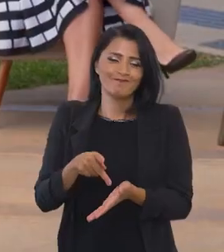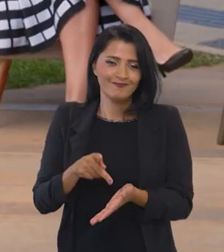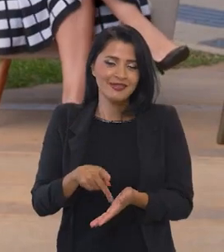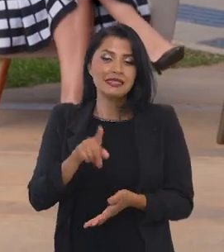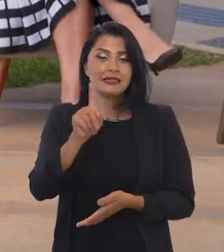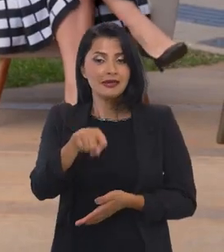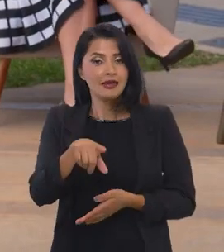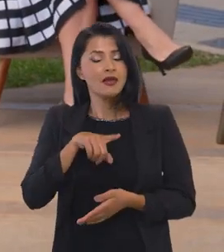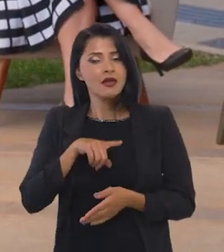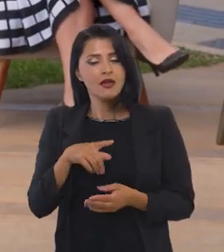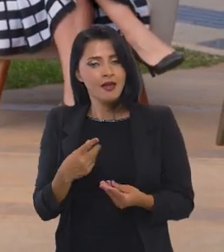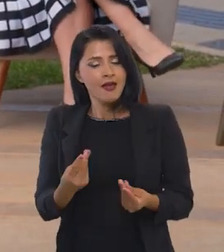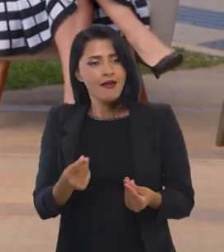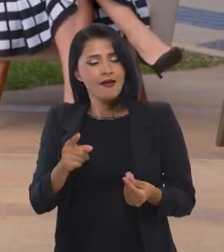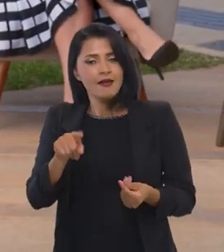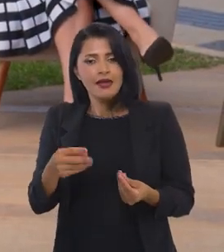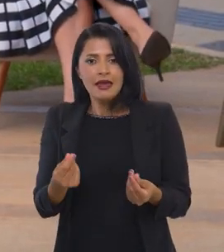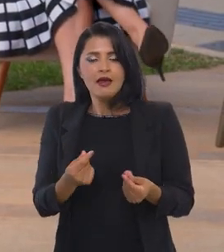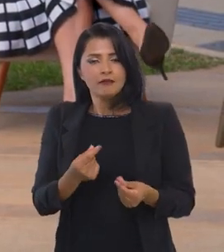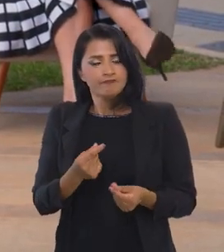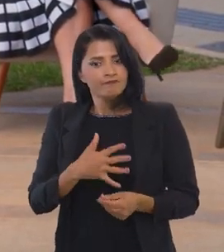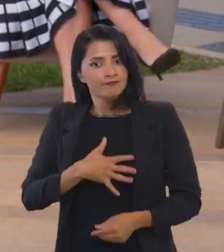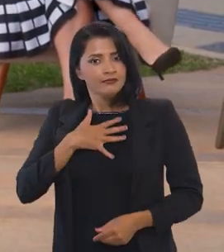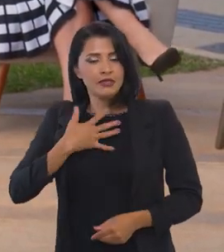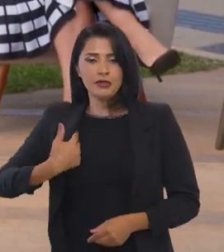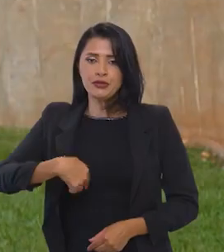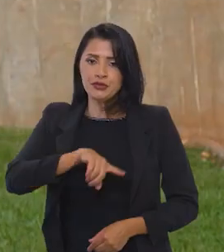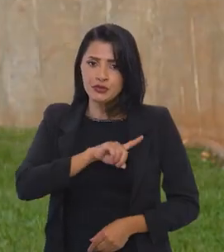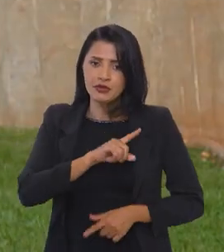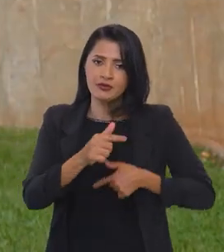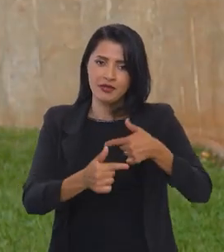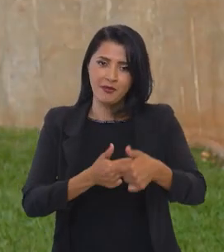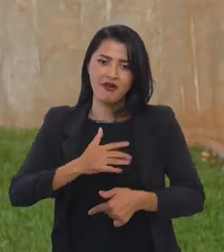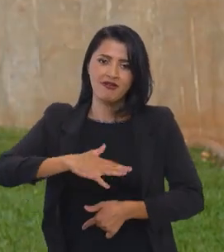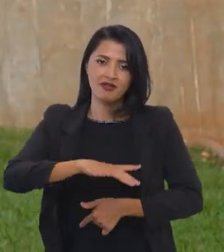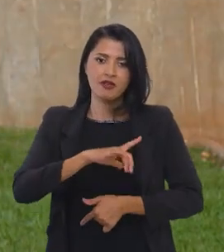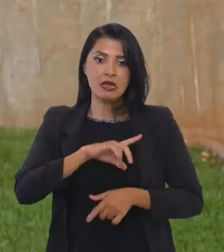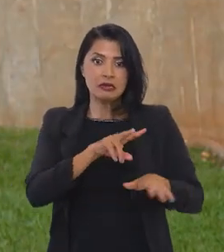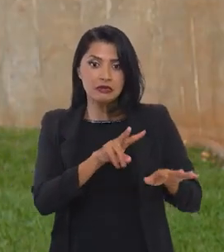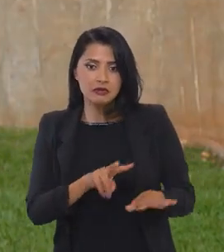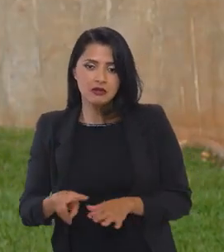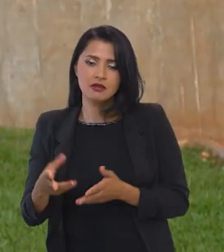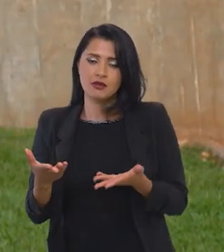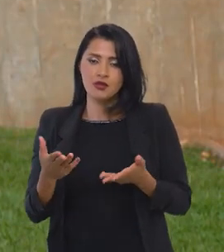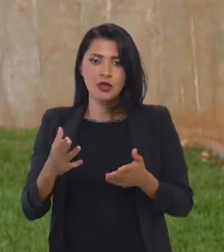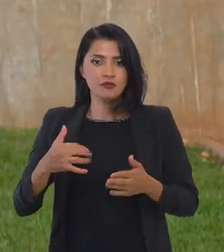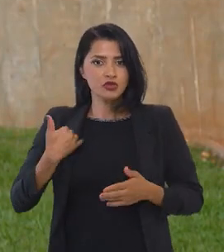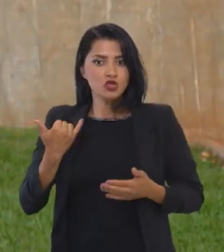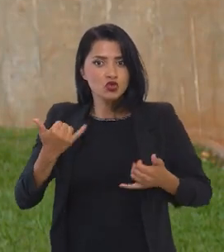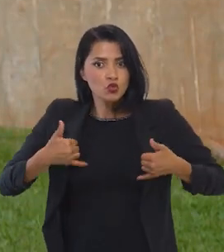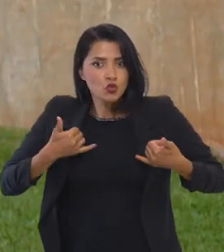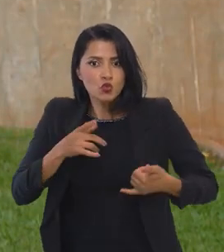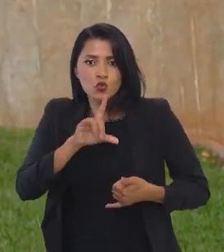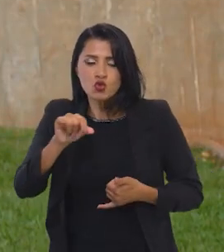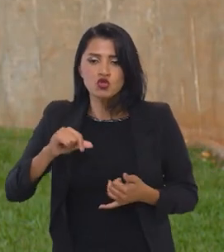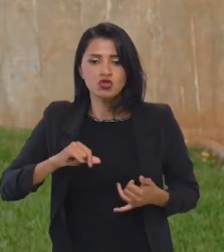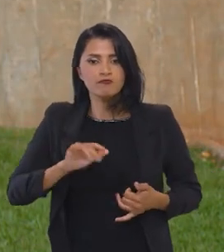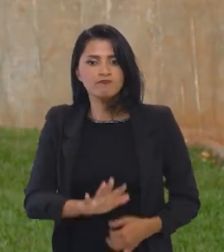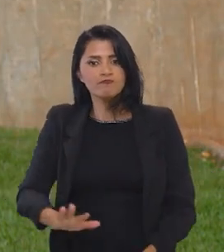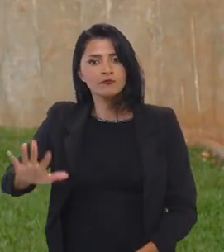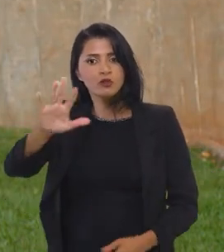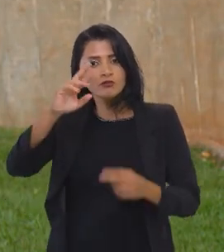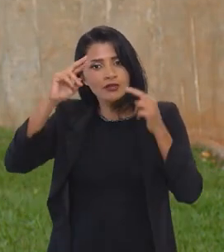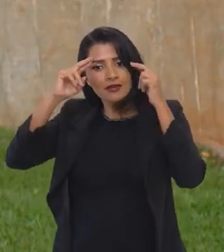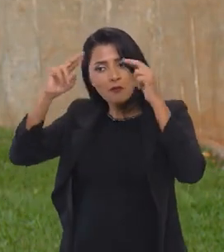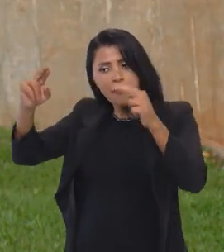verdade, é verdade. Isso é muito gratificante para a gente. E, nessa semana que nós comemoramos o Dia Nacional